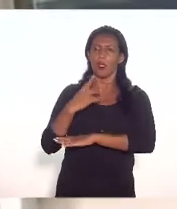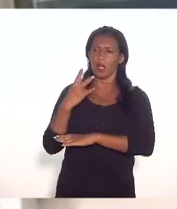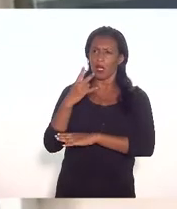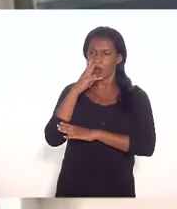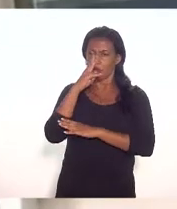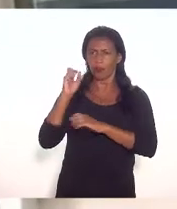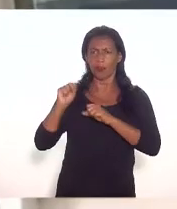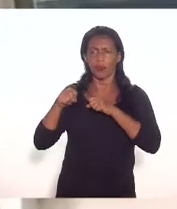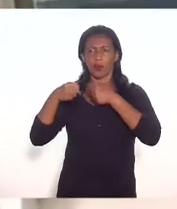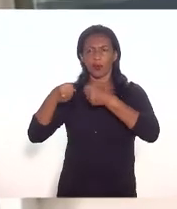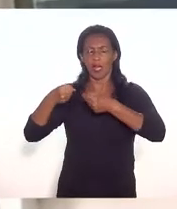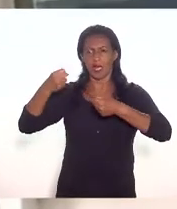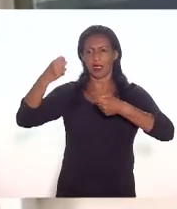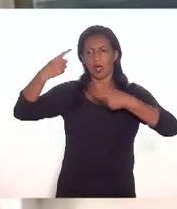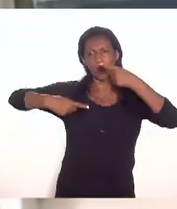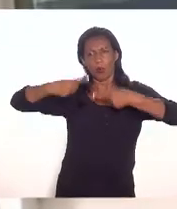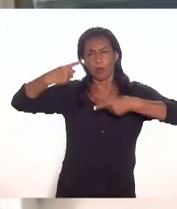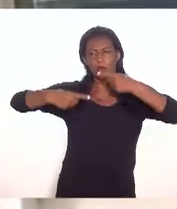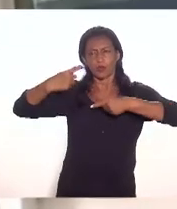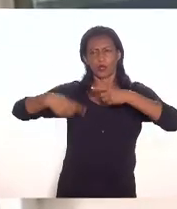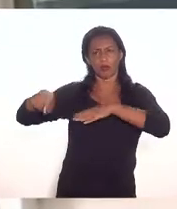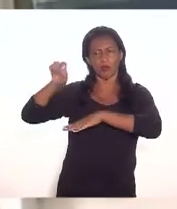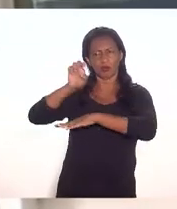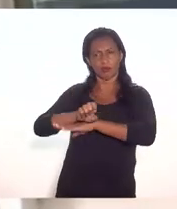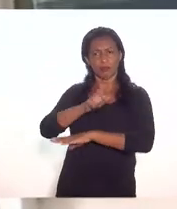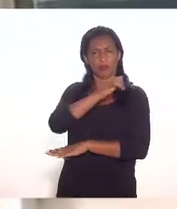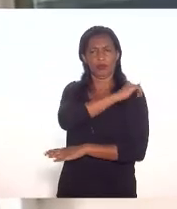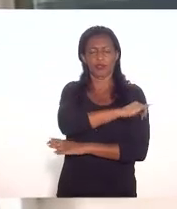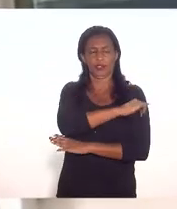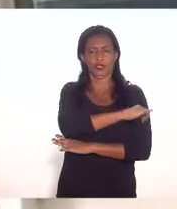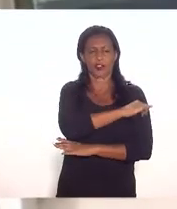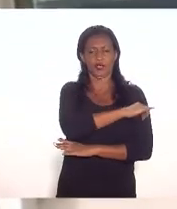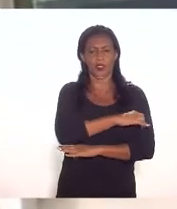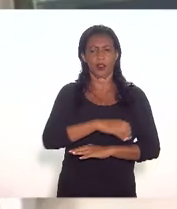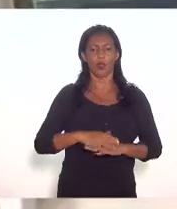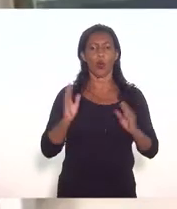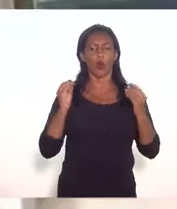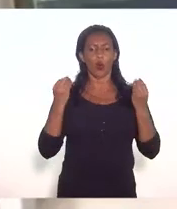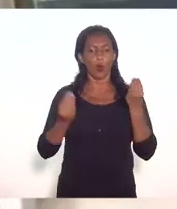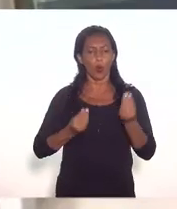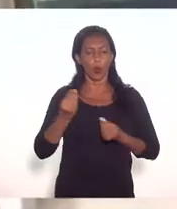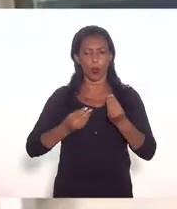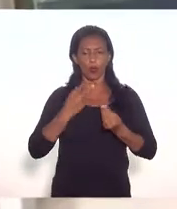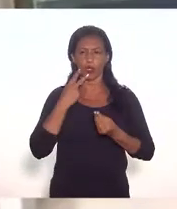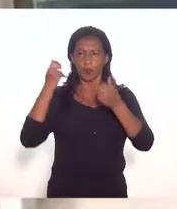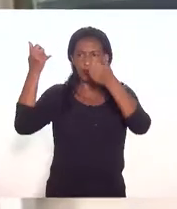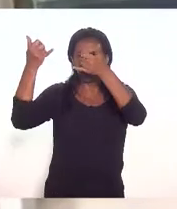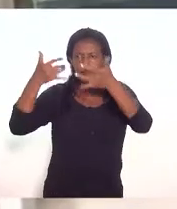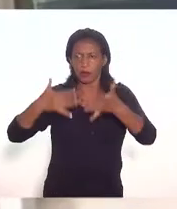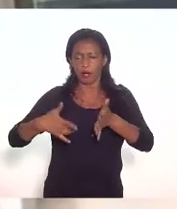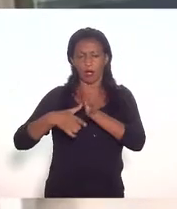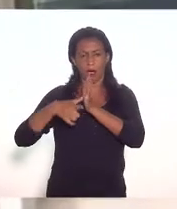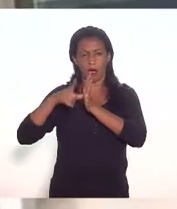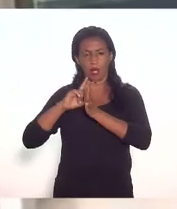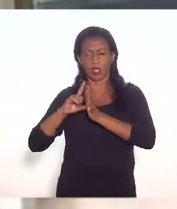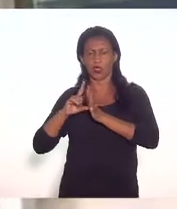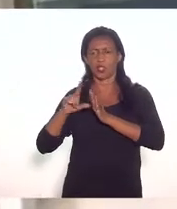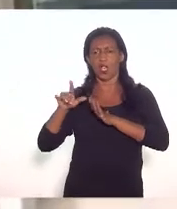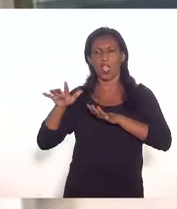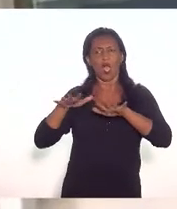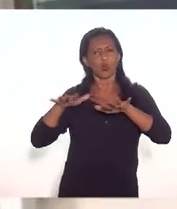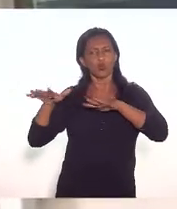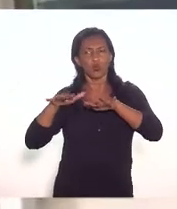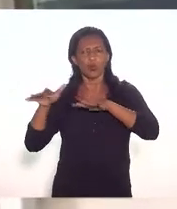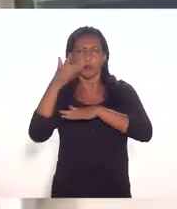Estado acho que como já foi mencionado aqui já temos visto movimentos de algumas companhias aéreas em